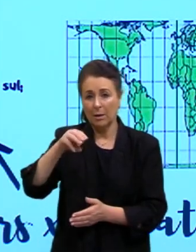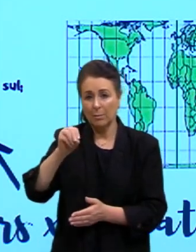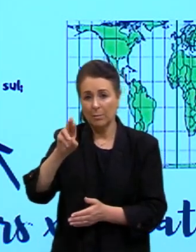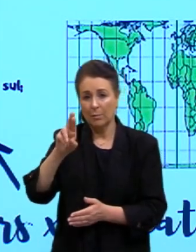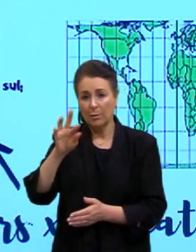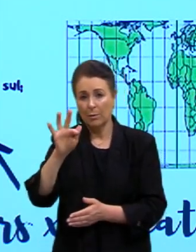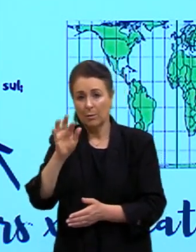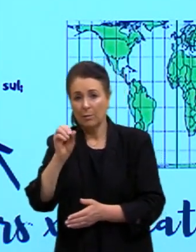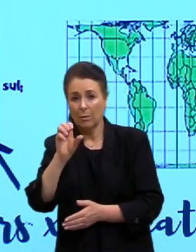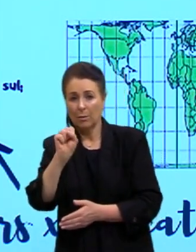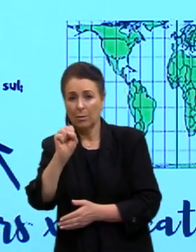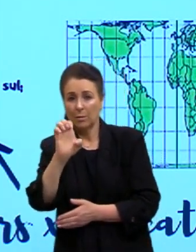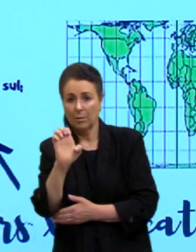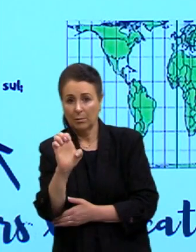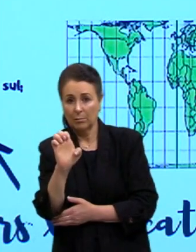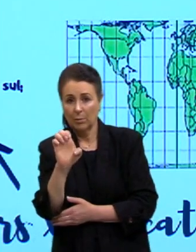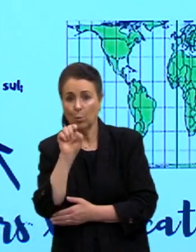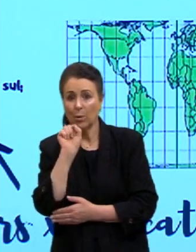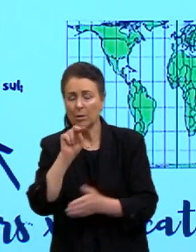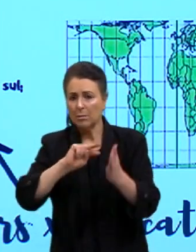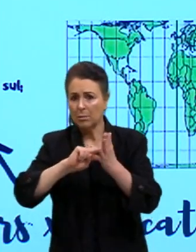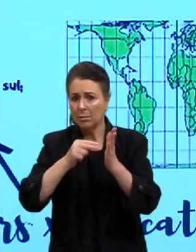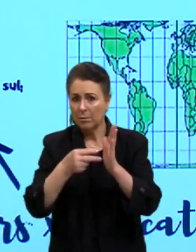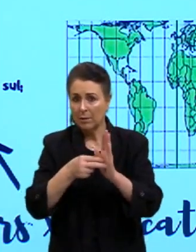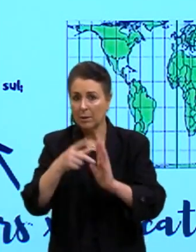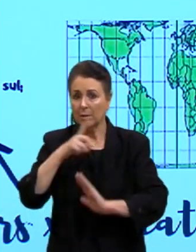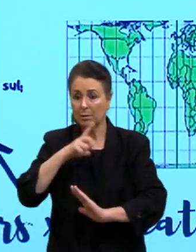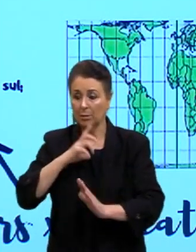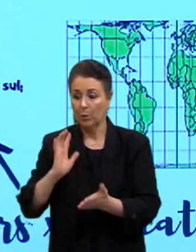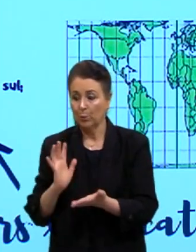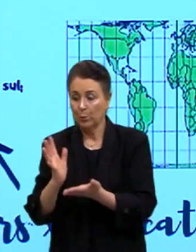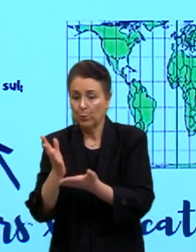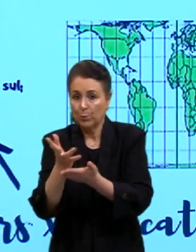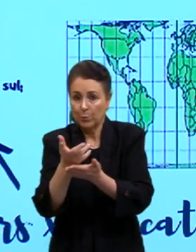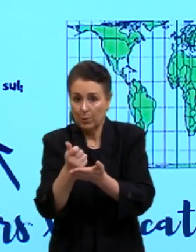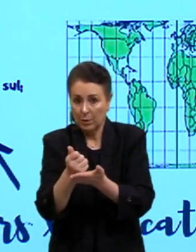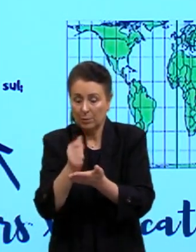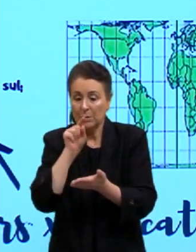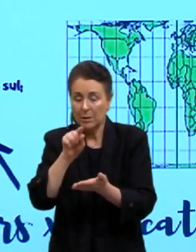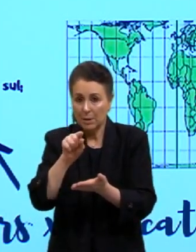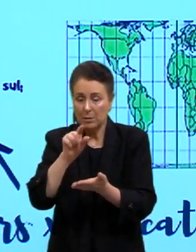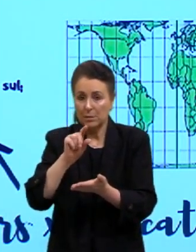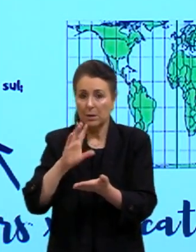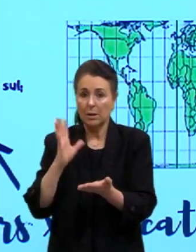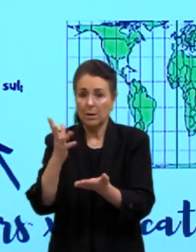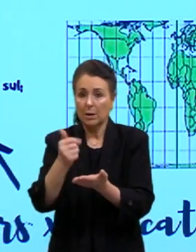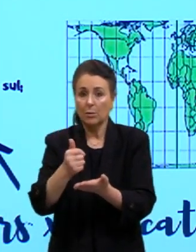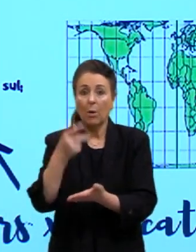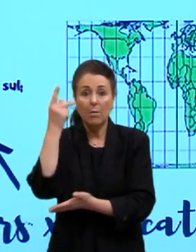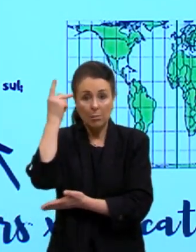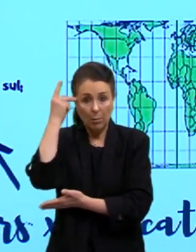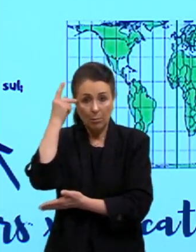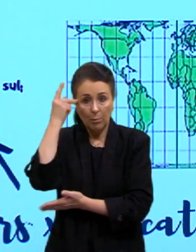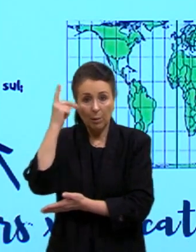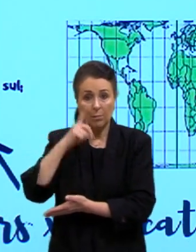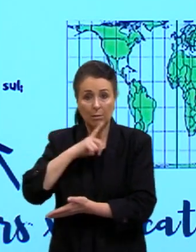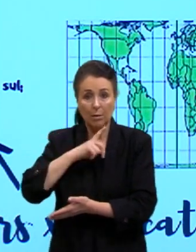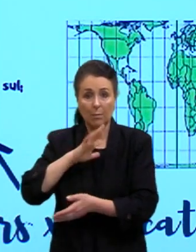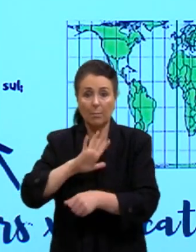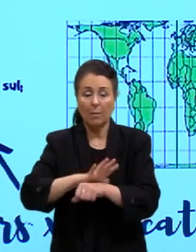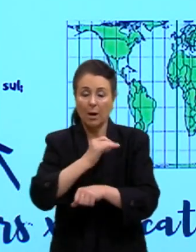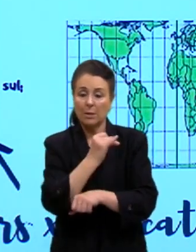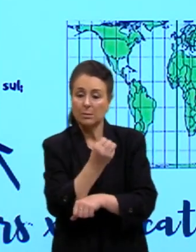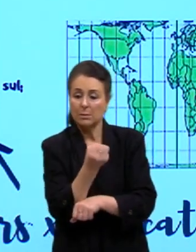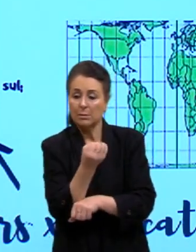eles colocaram. O que a gente consegue entender? Que existe um dado, né, e esse dado é o seguinte, São Paulo tem maior quantidade, Ceará tem